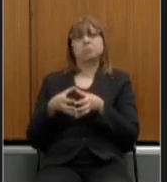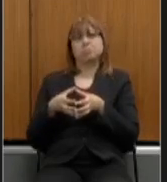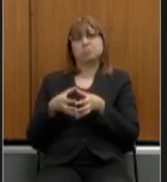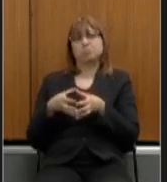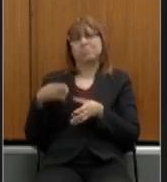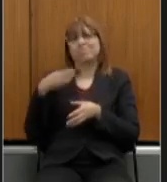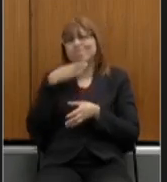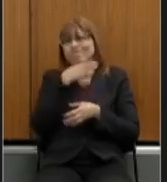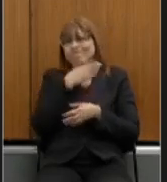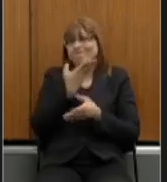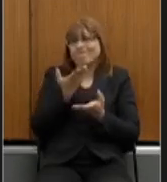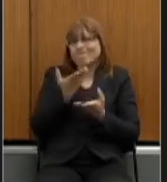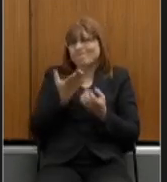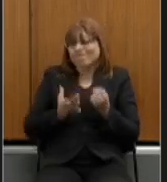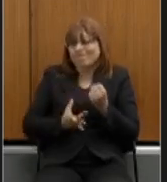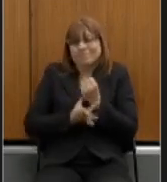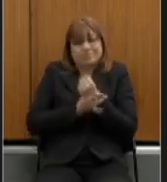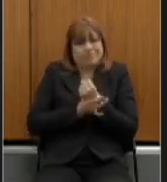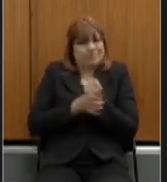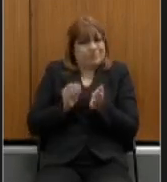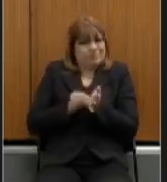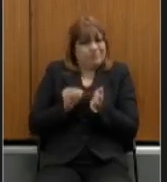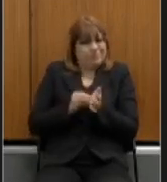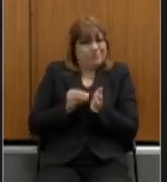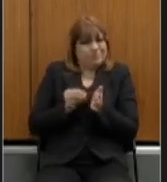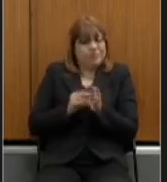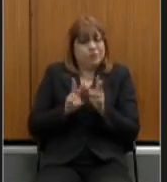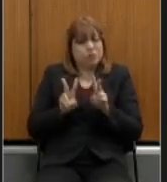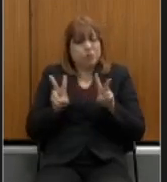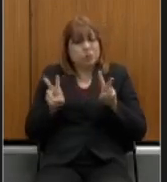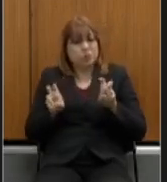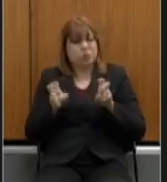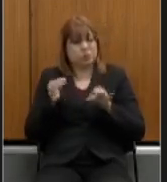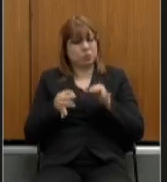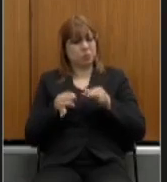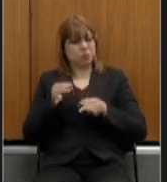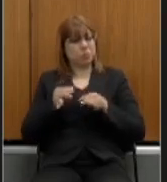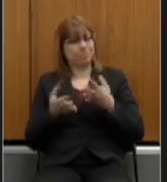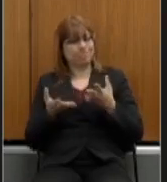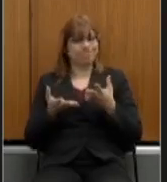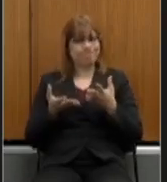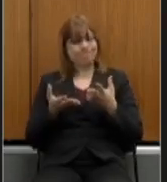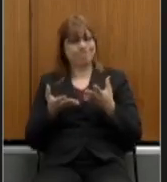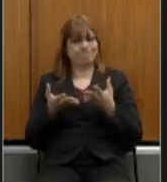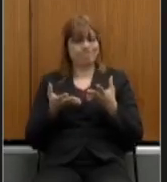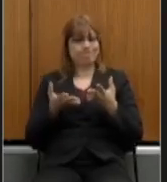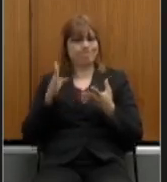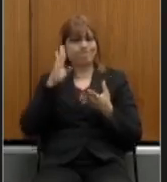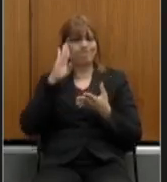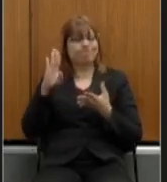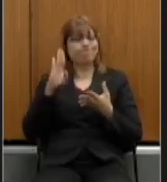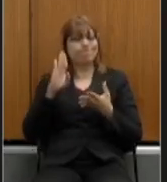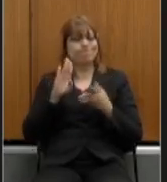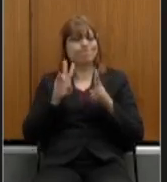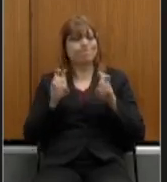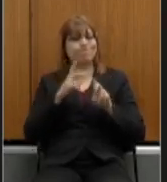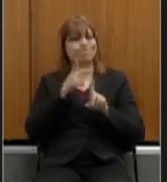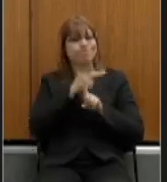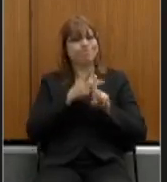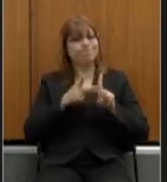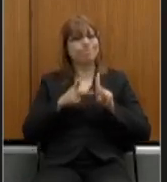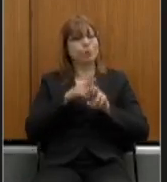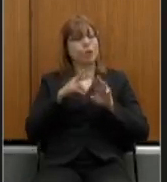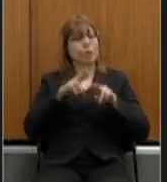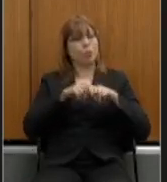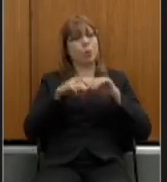insegurança jurídica muito grande sobre a aprovação dessas matérias muito focada em relação à Previdência das regras